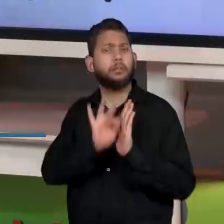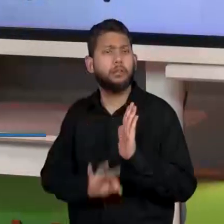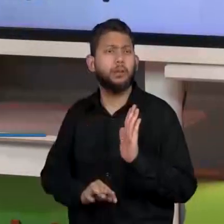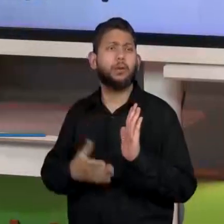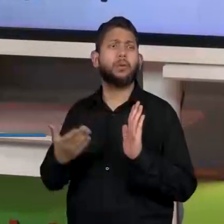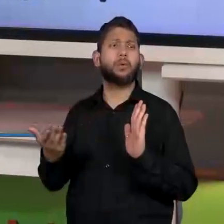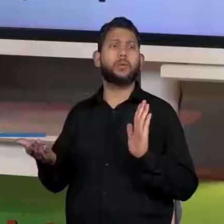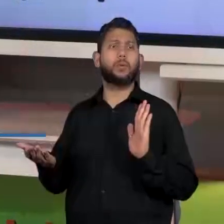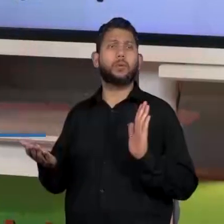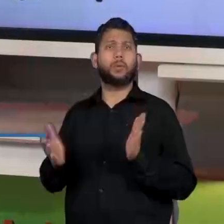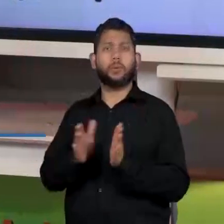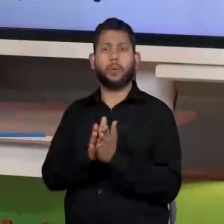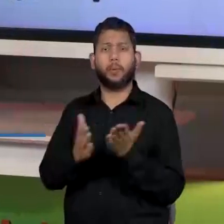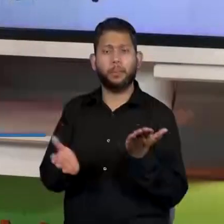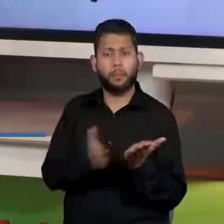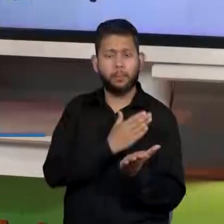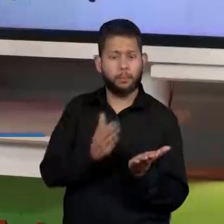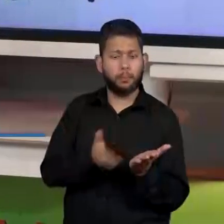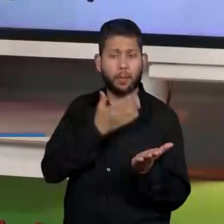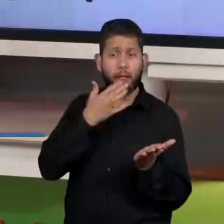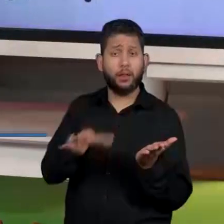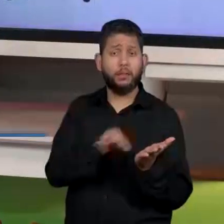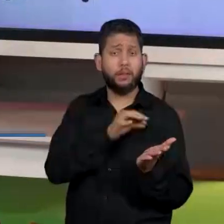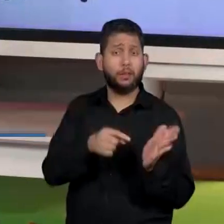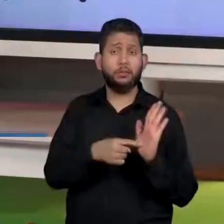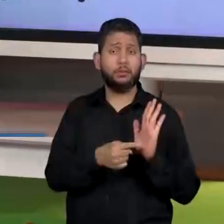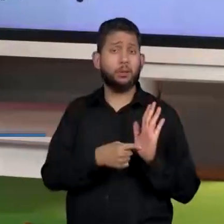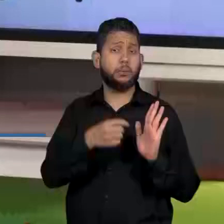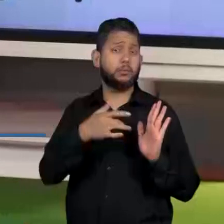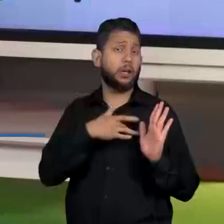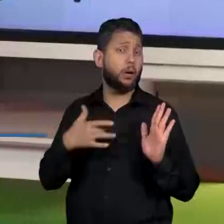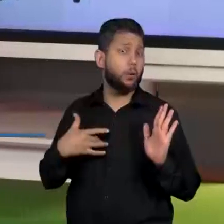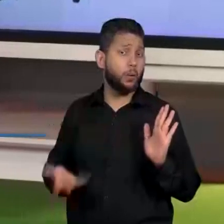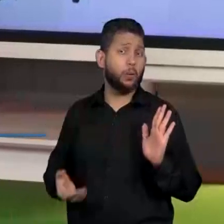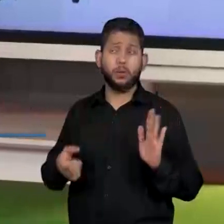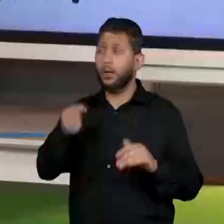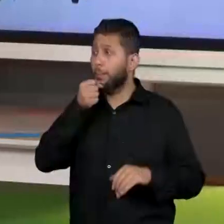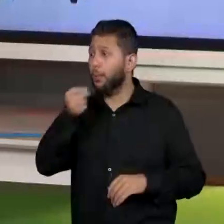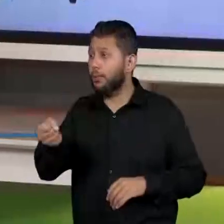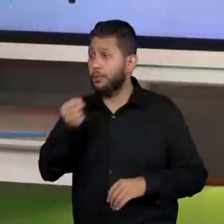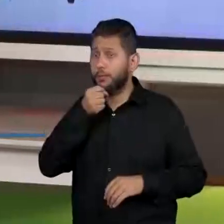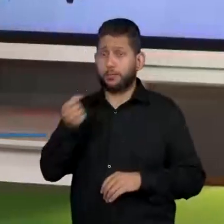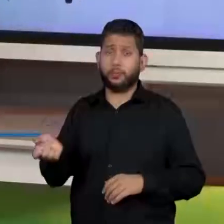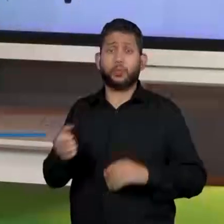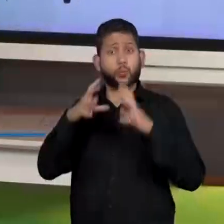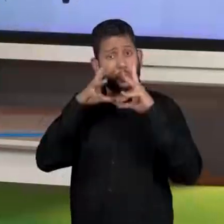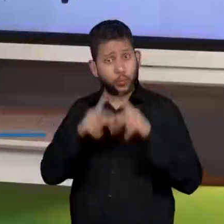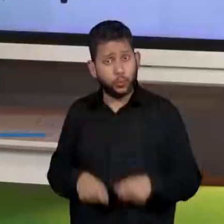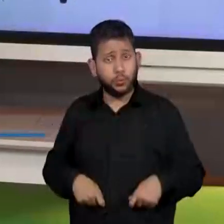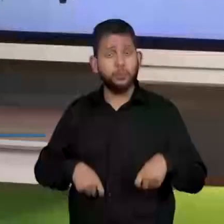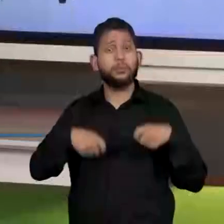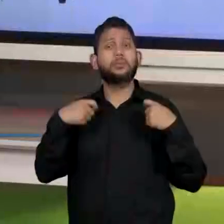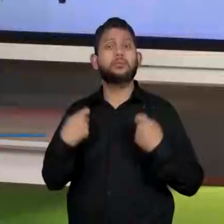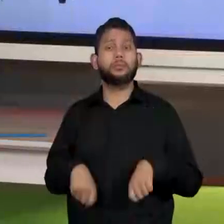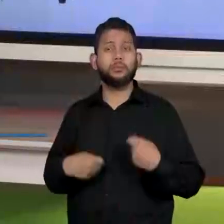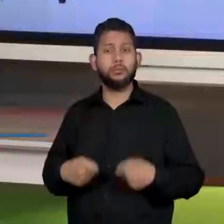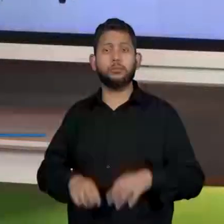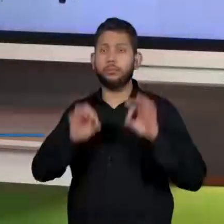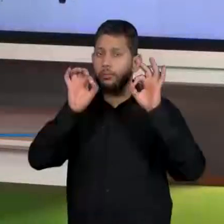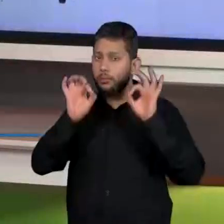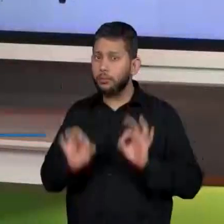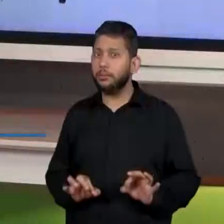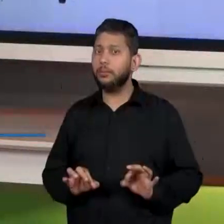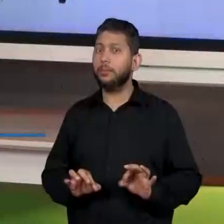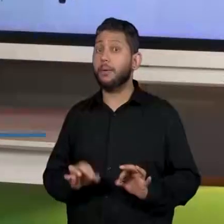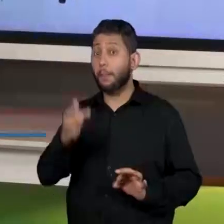um panfleto de saúde, uma reportagem, tudo isso ela precisa ter exatamente sair